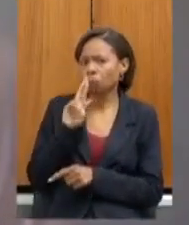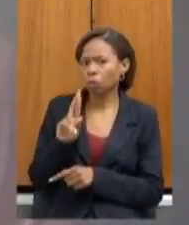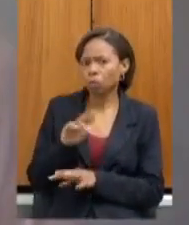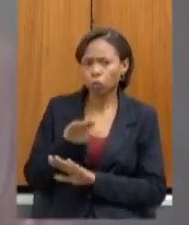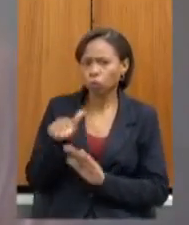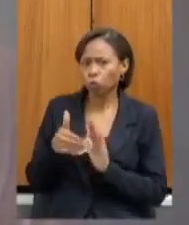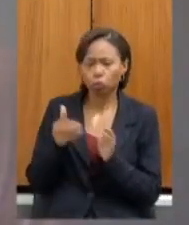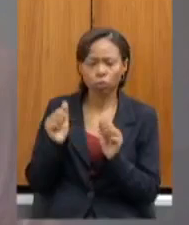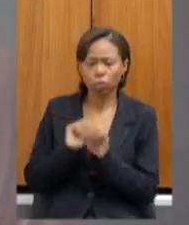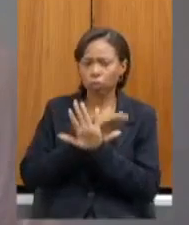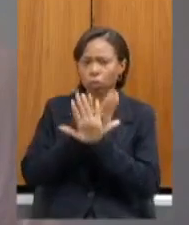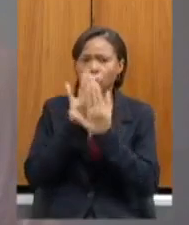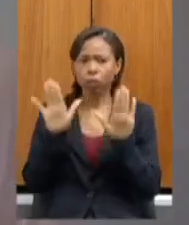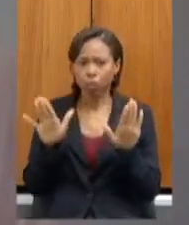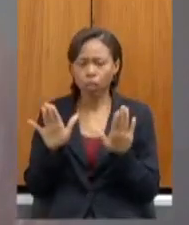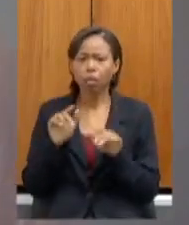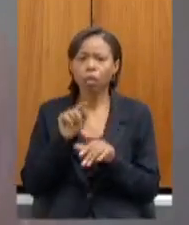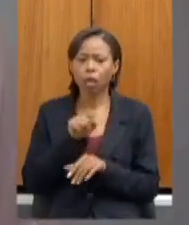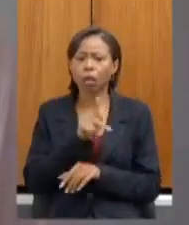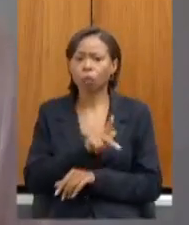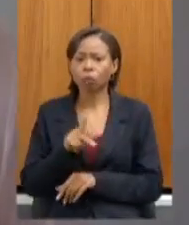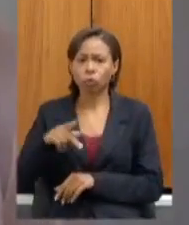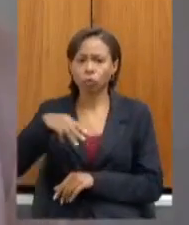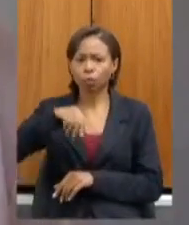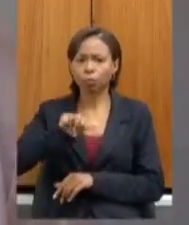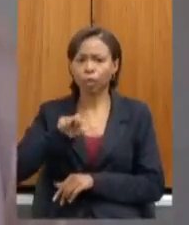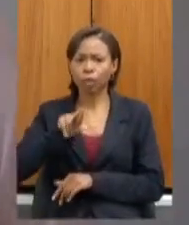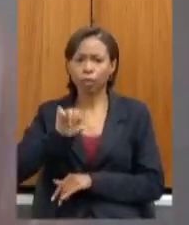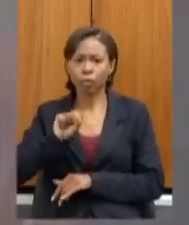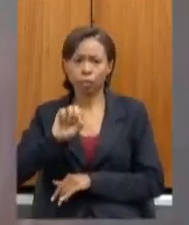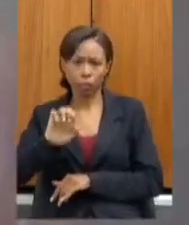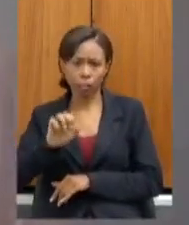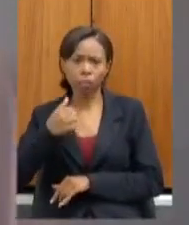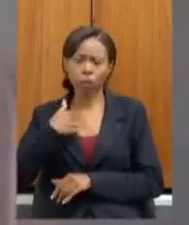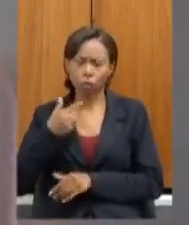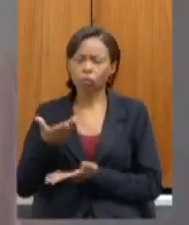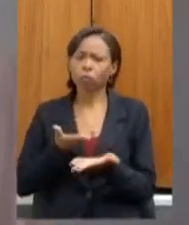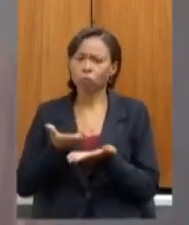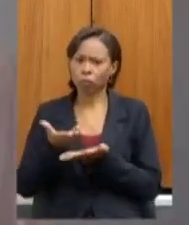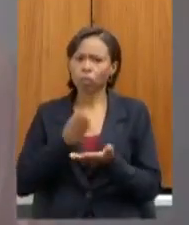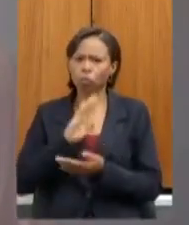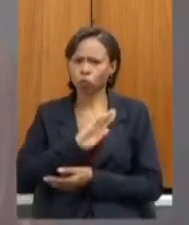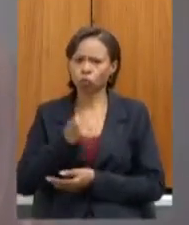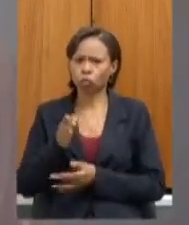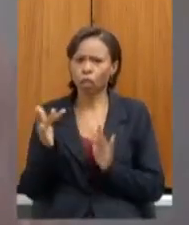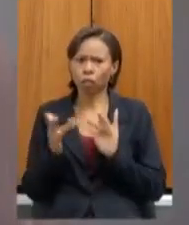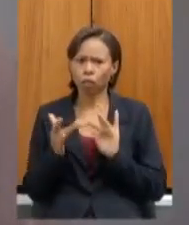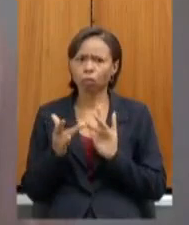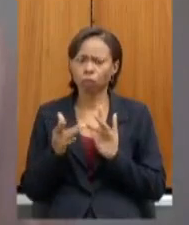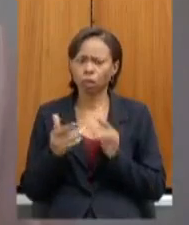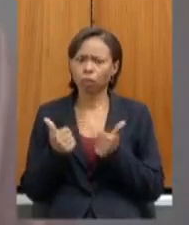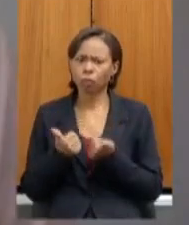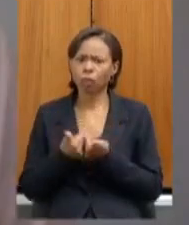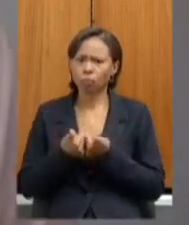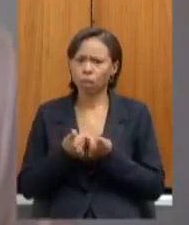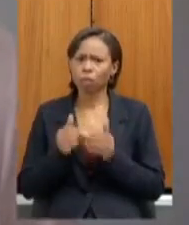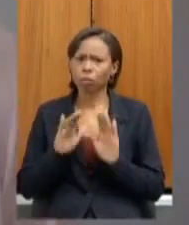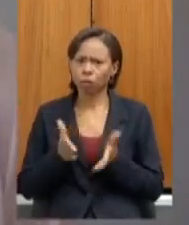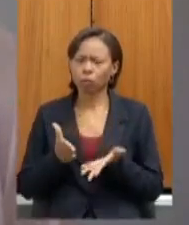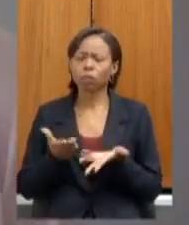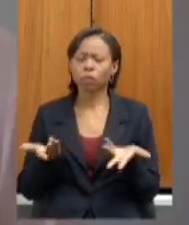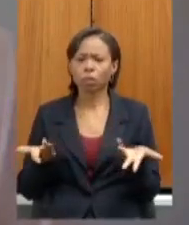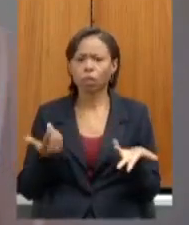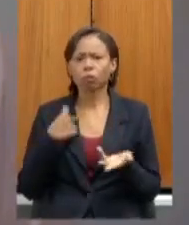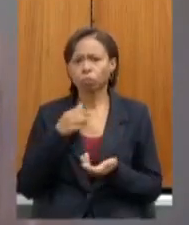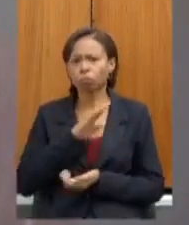resposta a professora analisa e temos uma relação com ela bastante direta e bastante próxima faremos isso